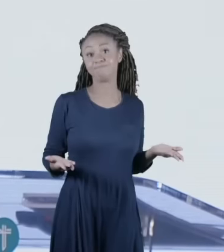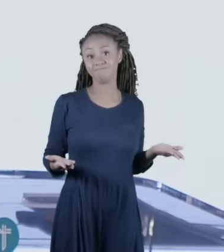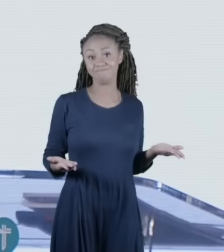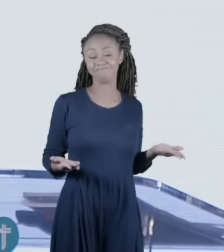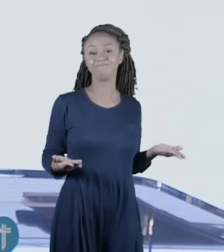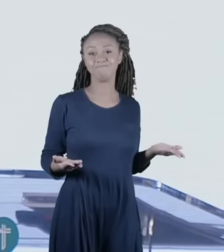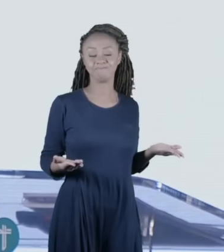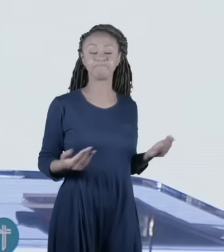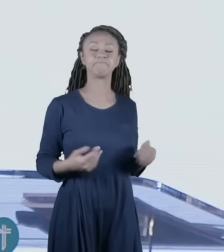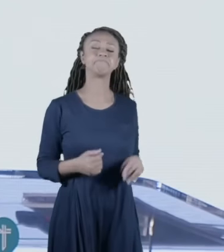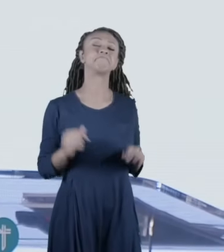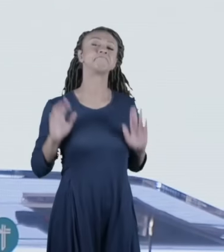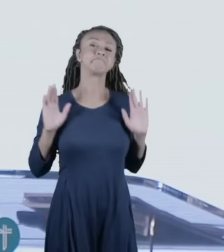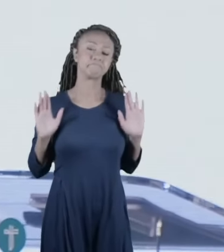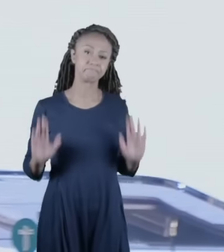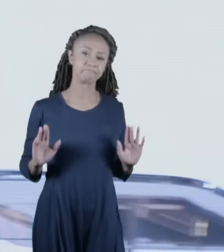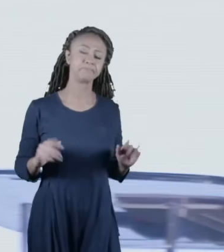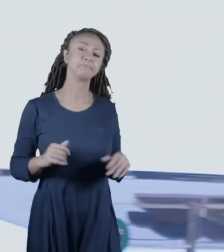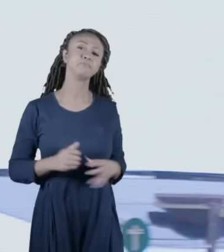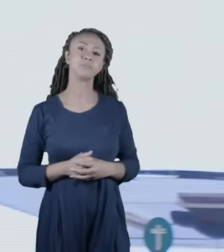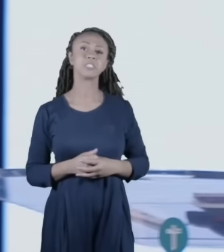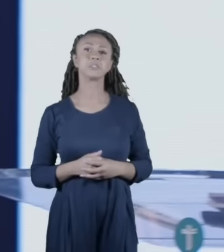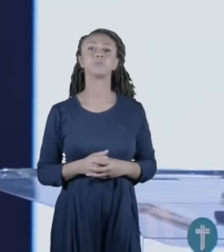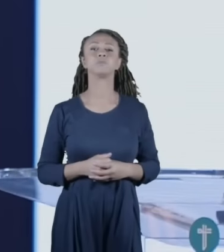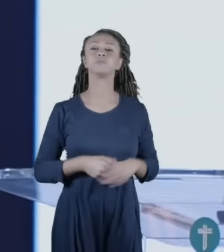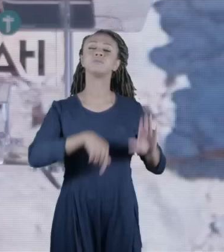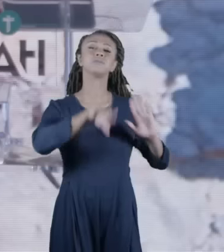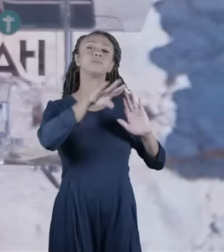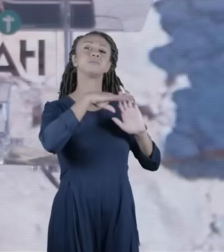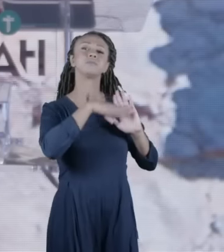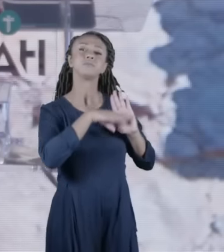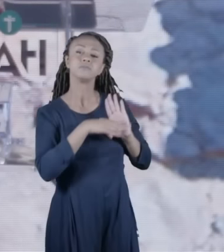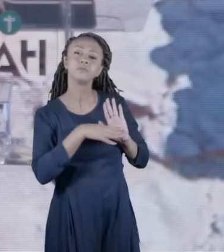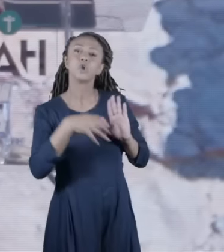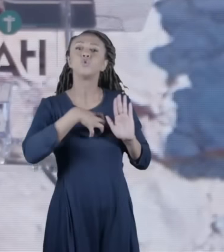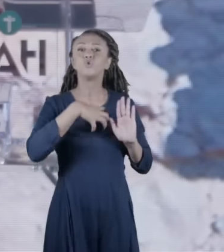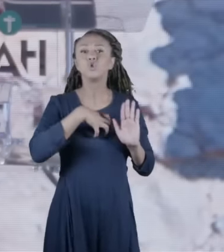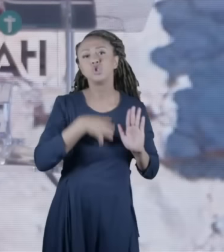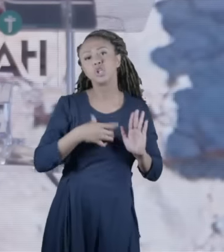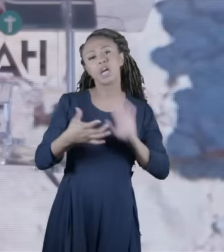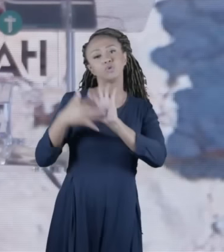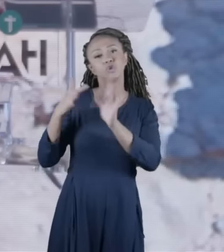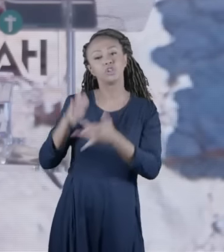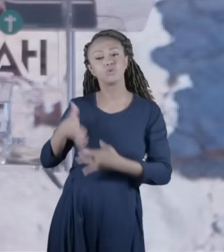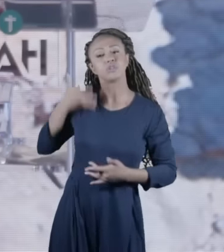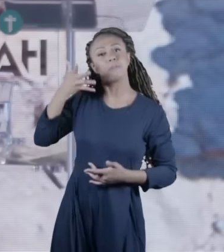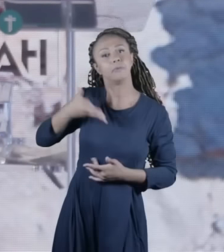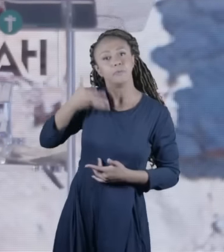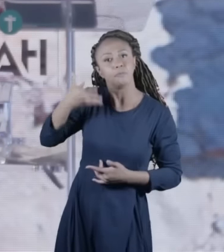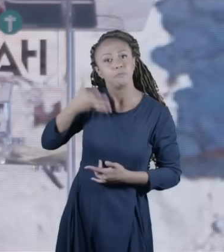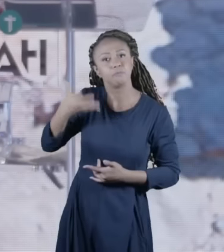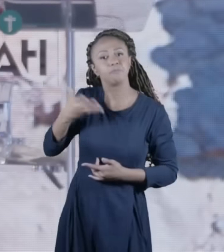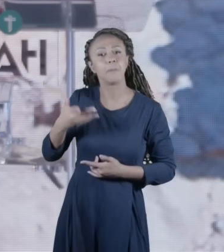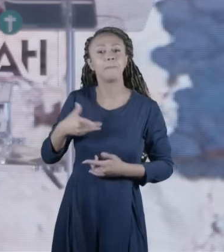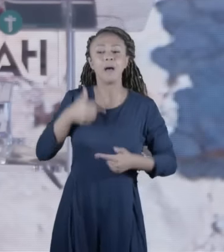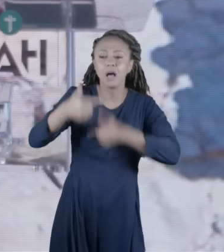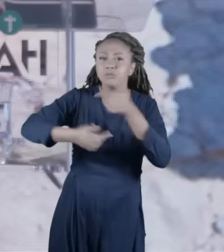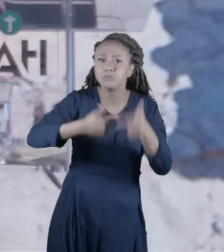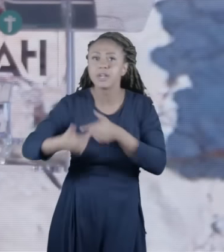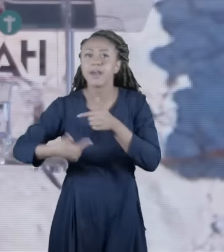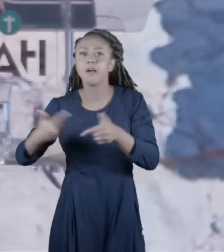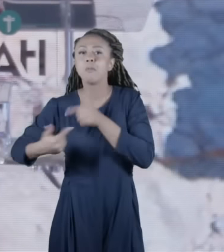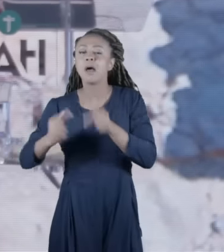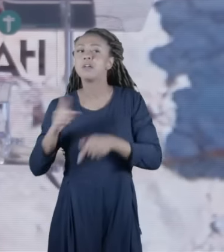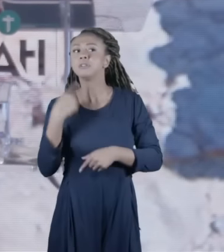se a gente for olhar as crenças e as falas de Jesus o ministério de Jesus a gente vai dizer entre todos eles